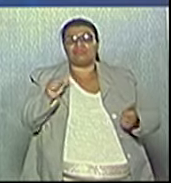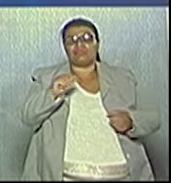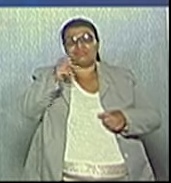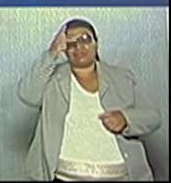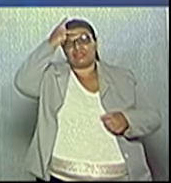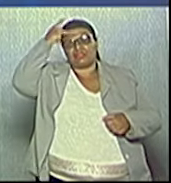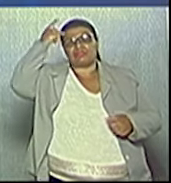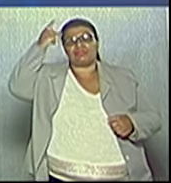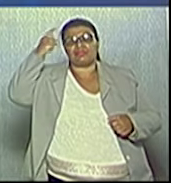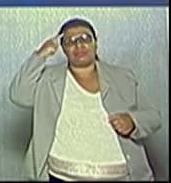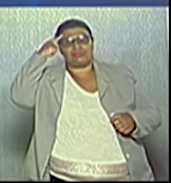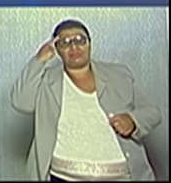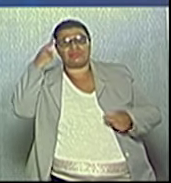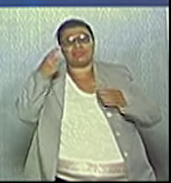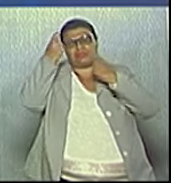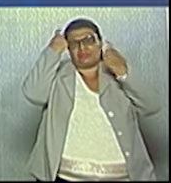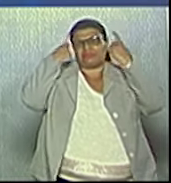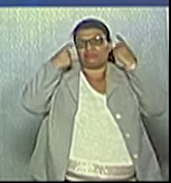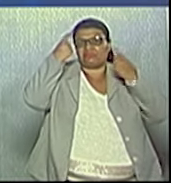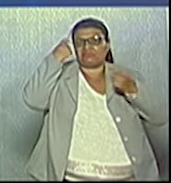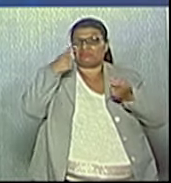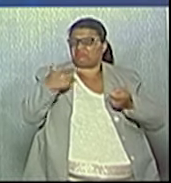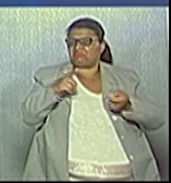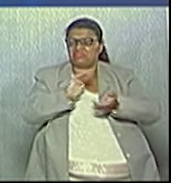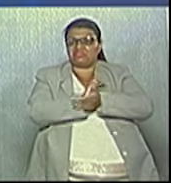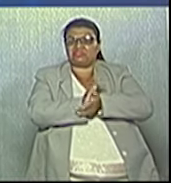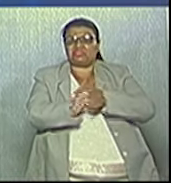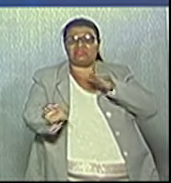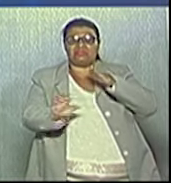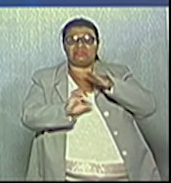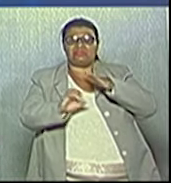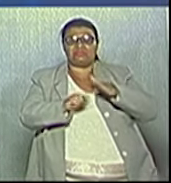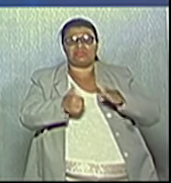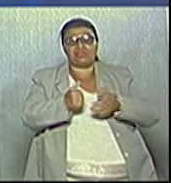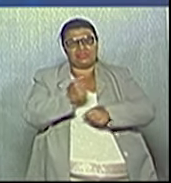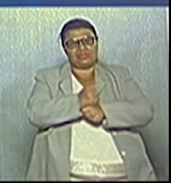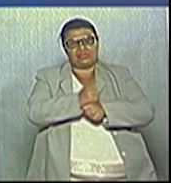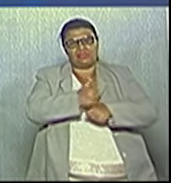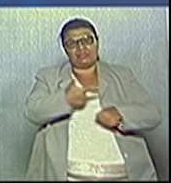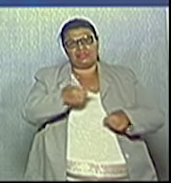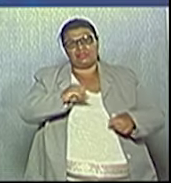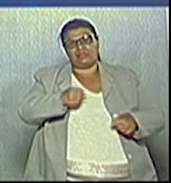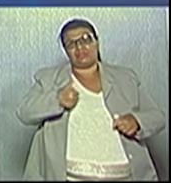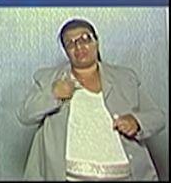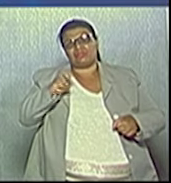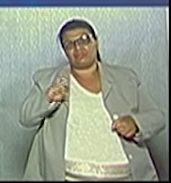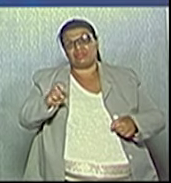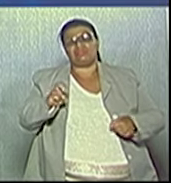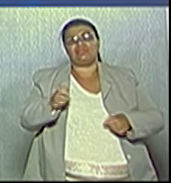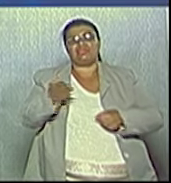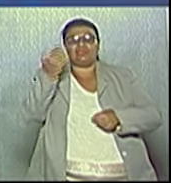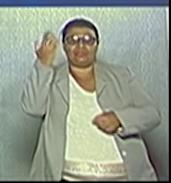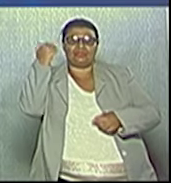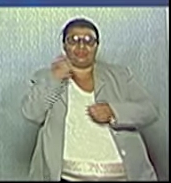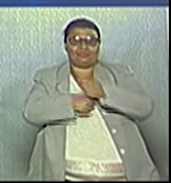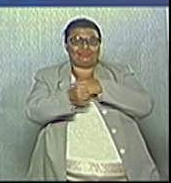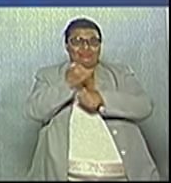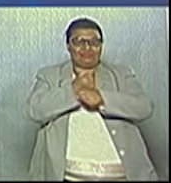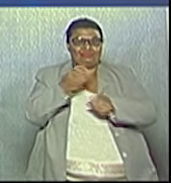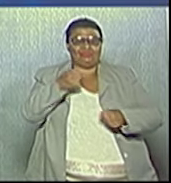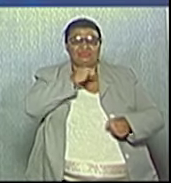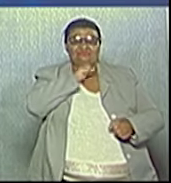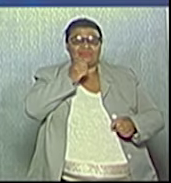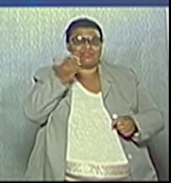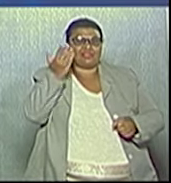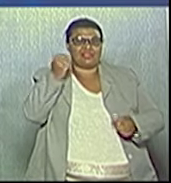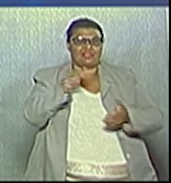O índice de empregos em 2015 estava equivalente, negativo e equivalente a 1999. Então, esse tipo